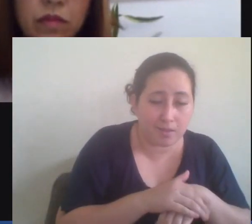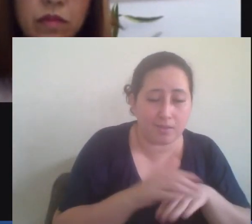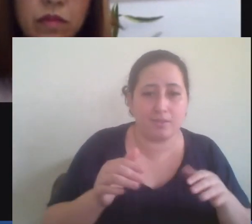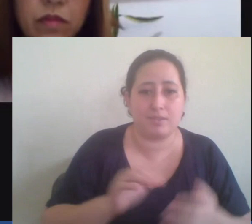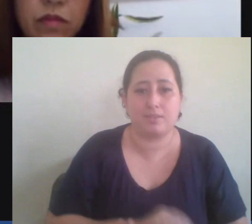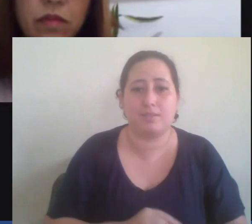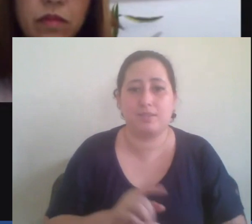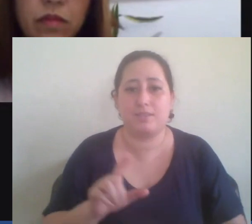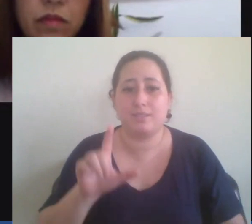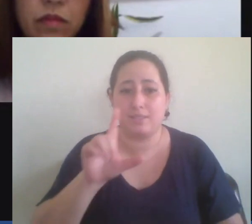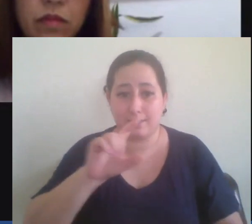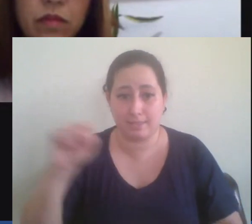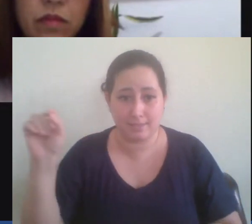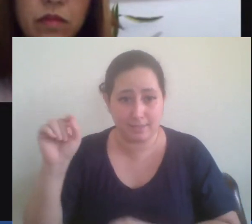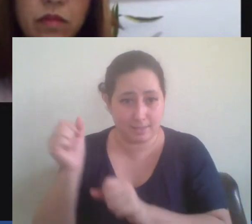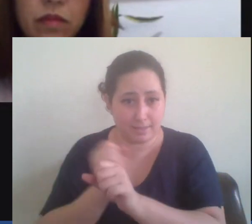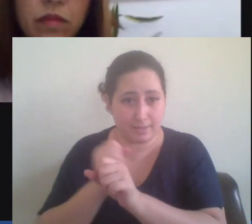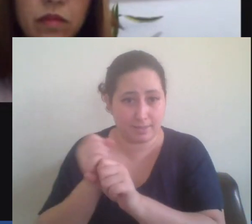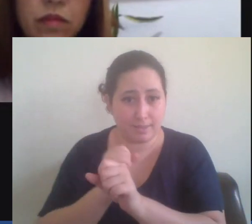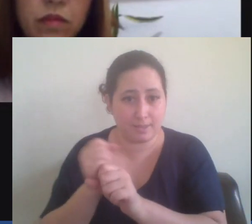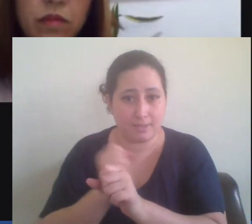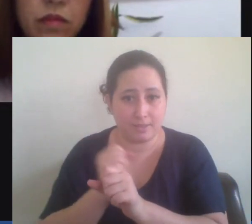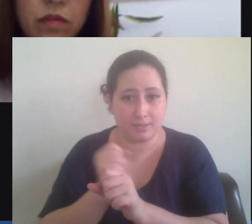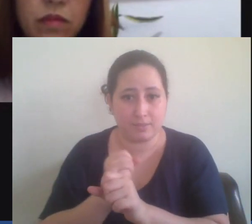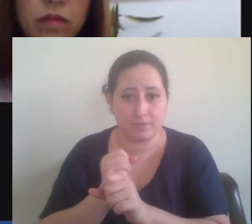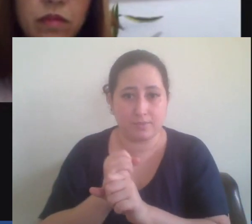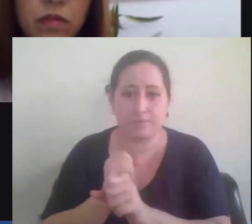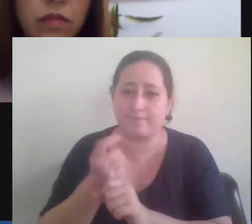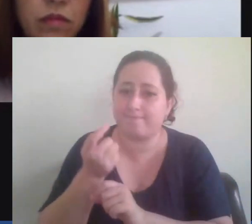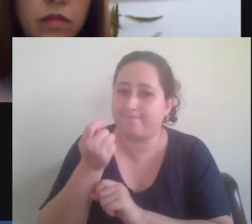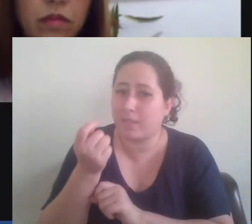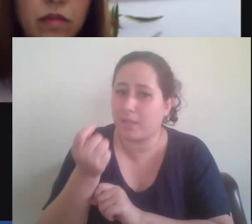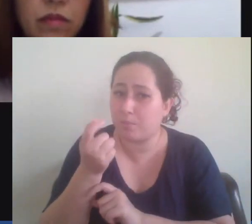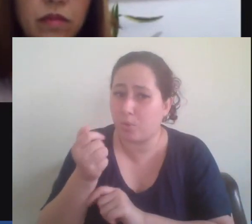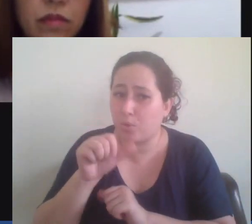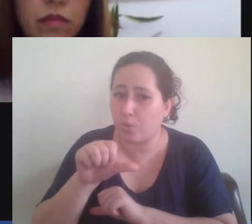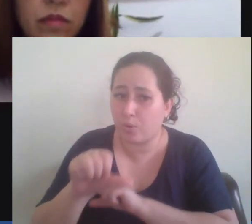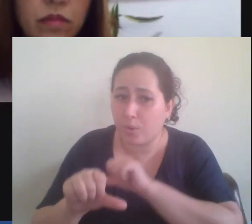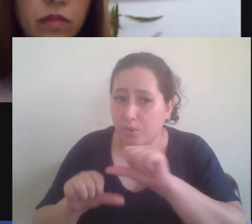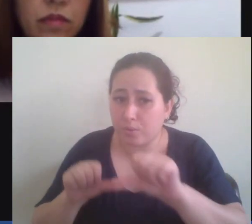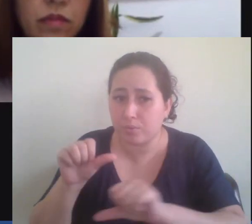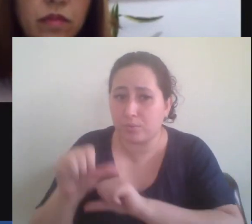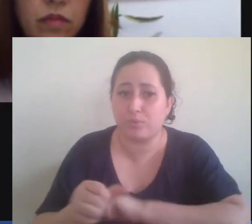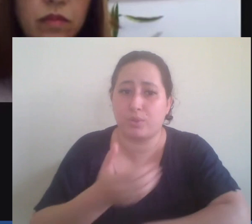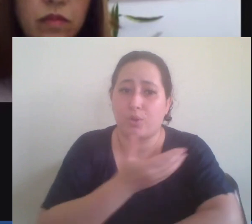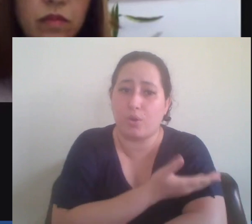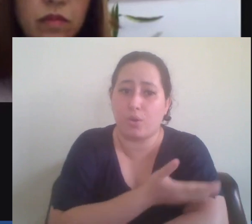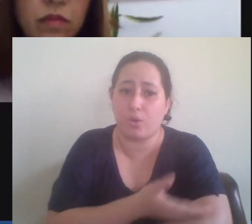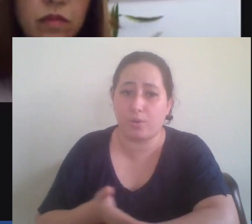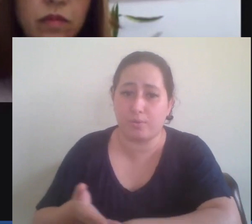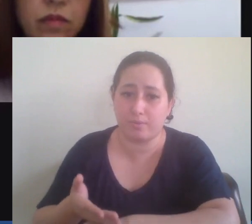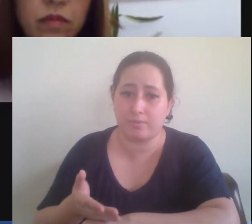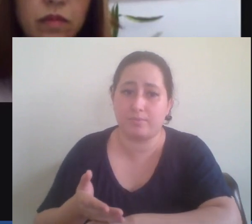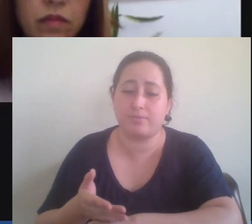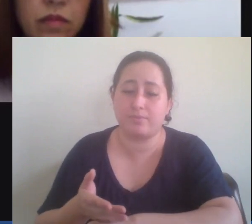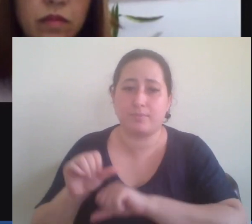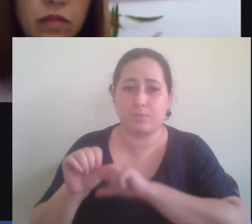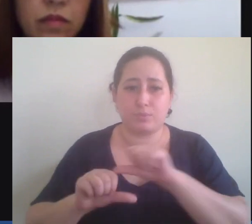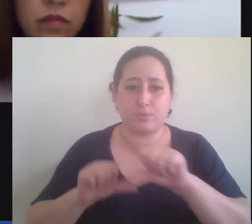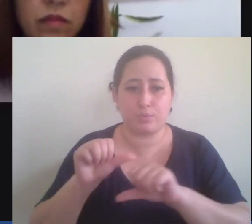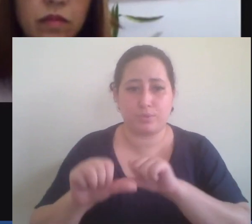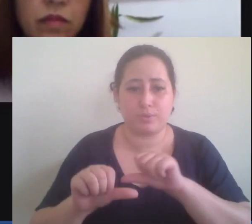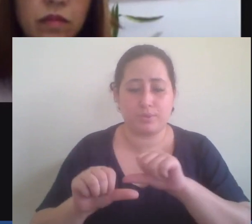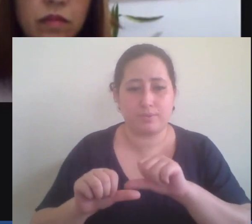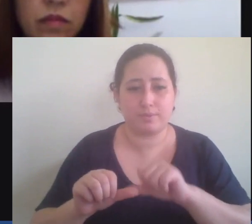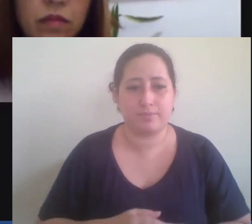100 anos é muito pouco para mudar o comportamento mas acredito